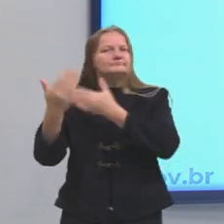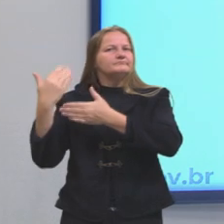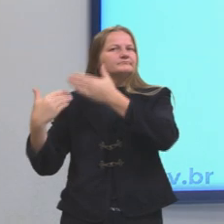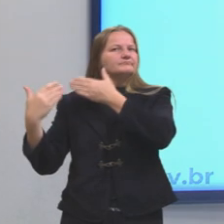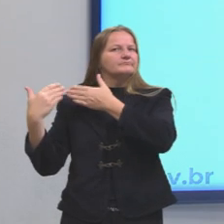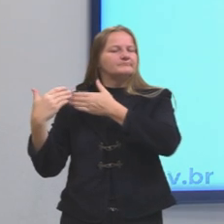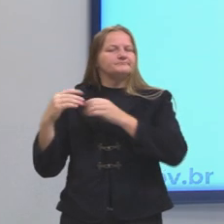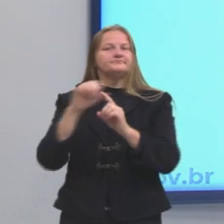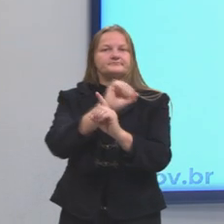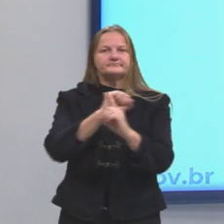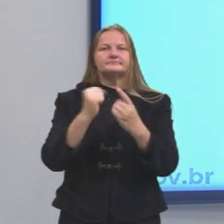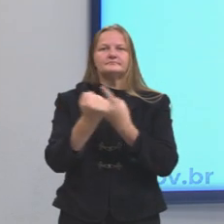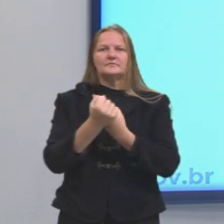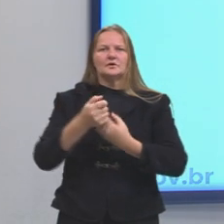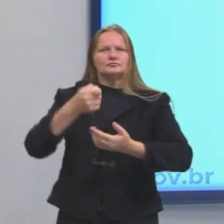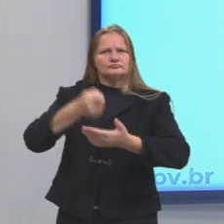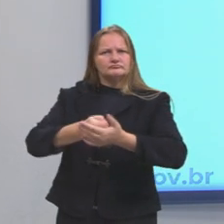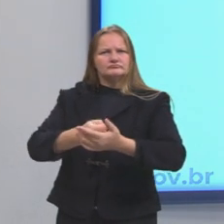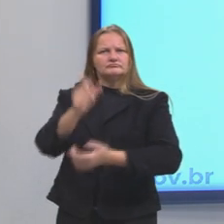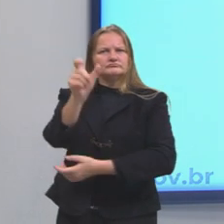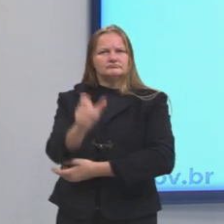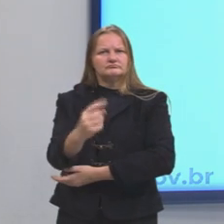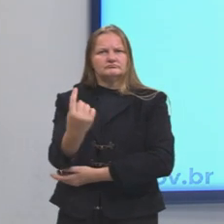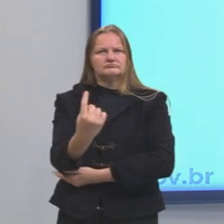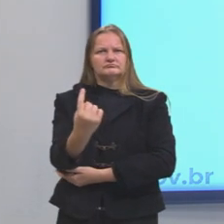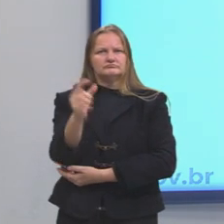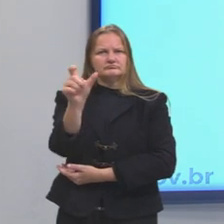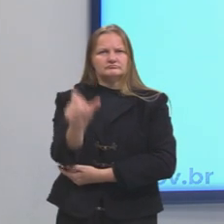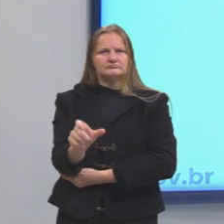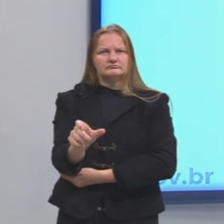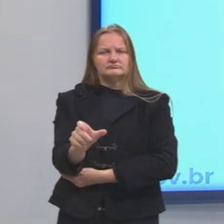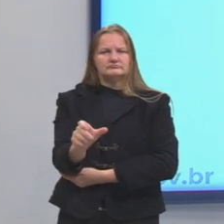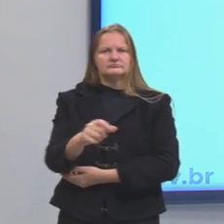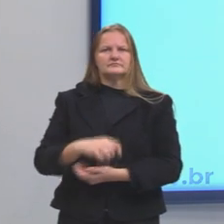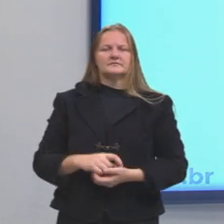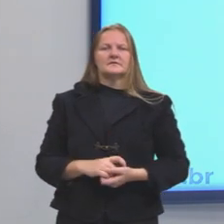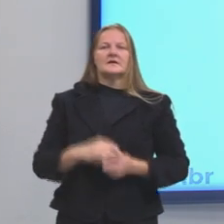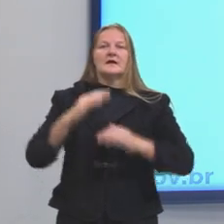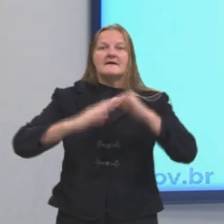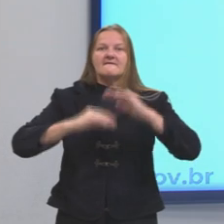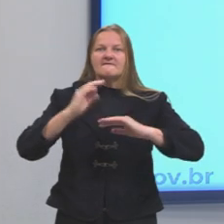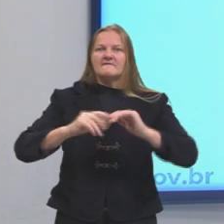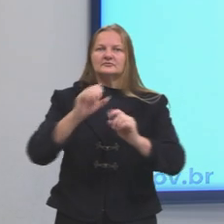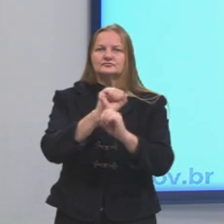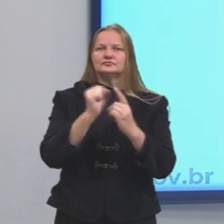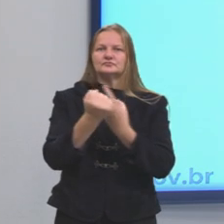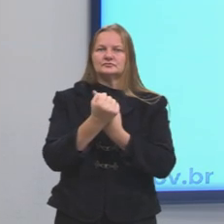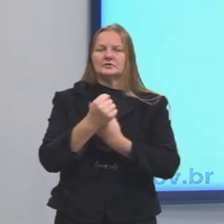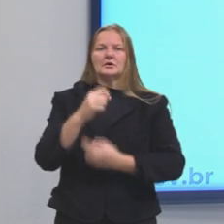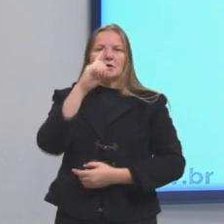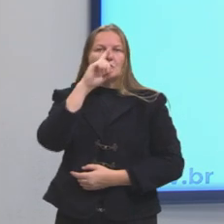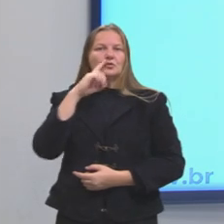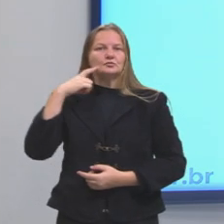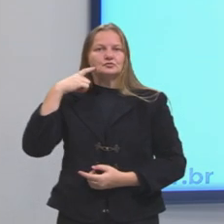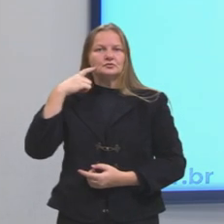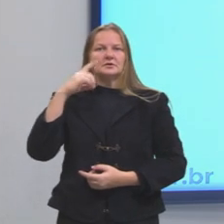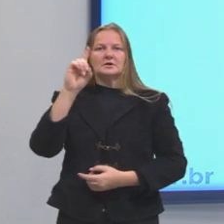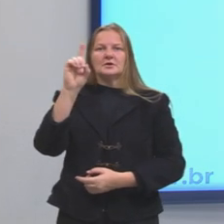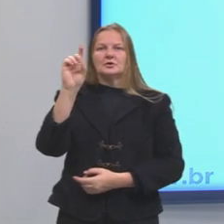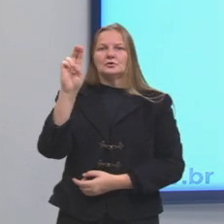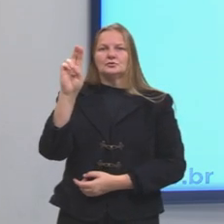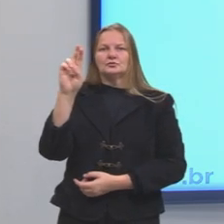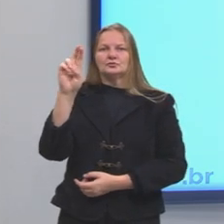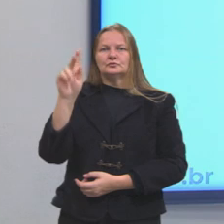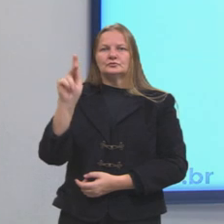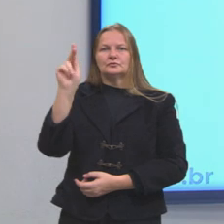a sociedade que determina os indivíduos, chamados fatos sociais, do Emily Durkheim, ele já defende isso,